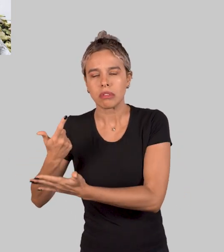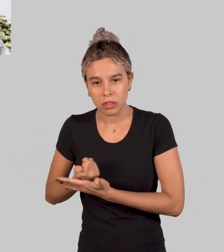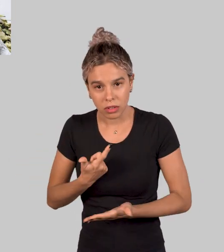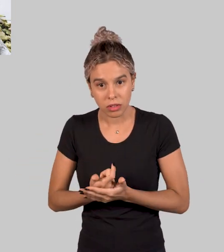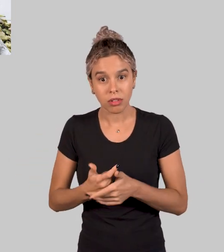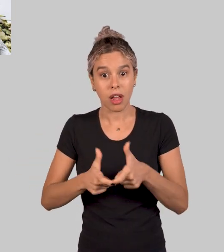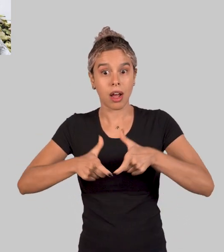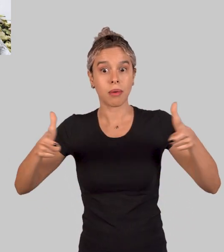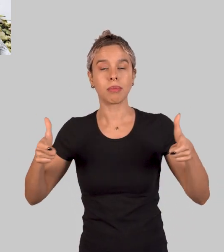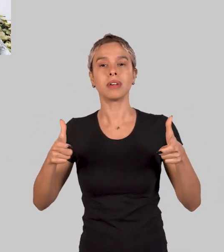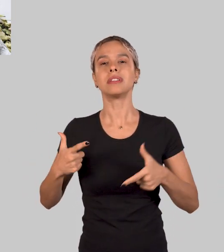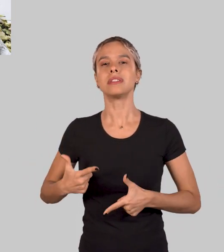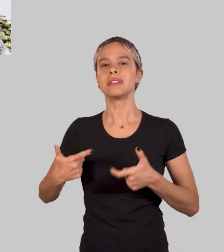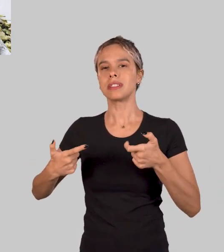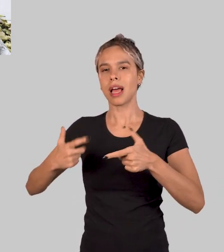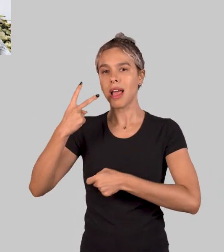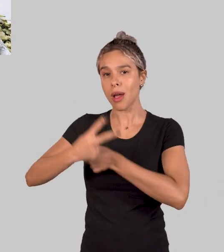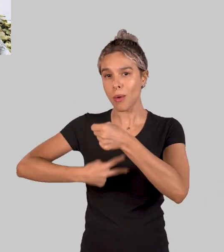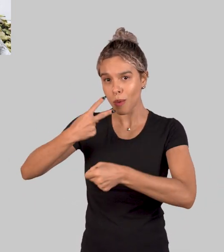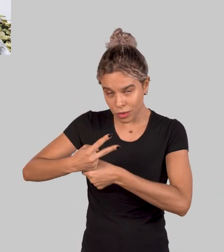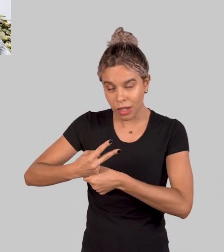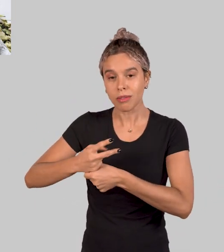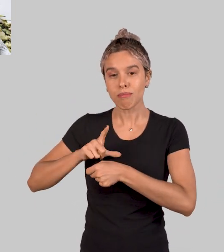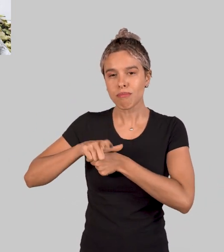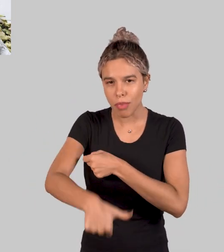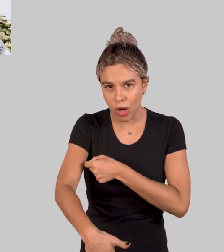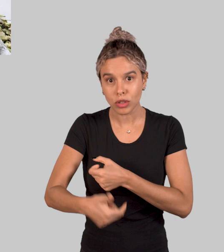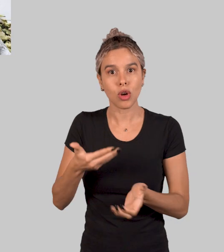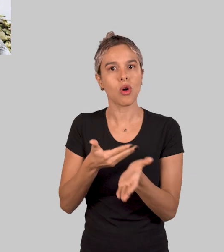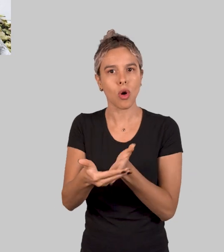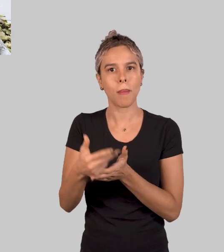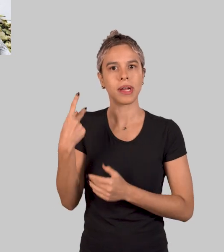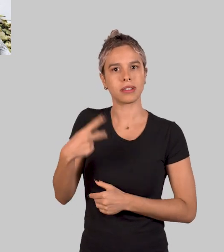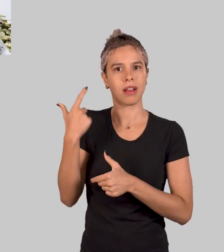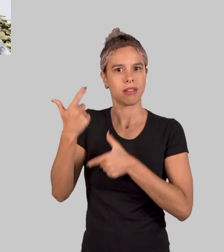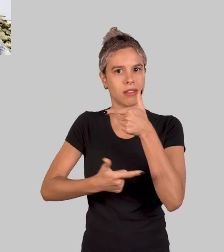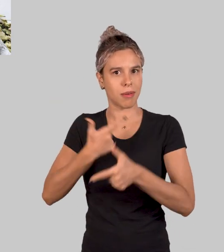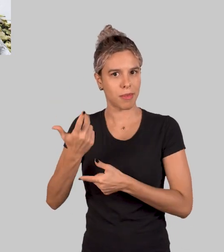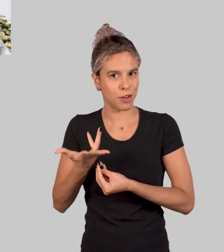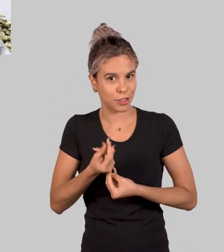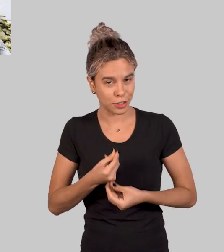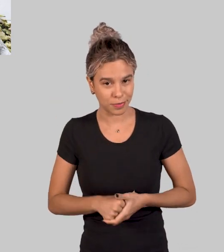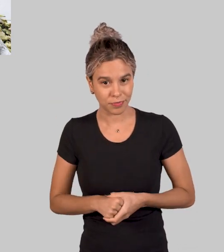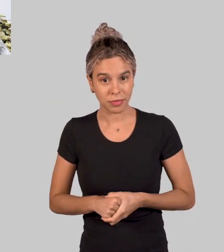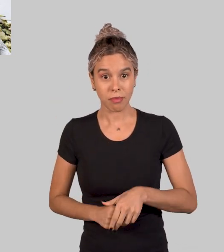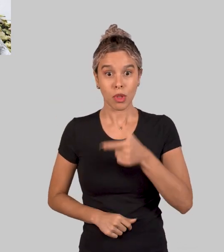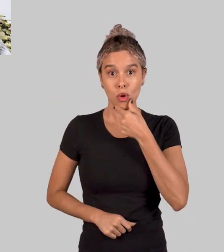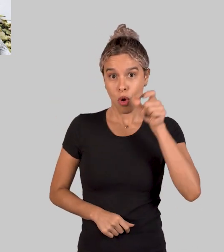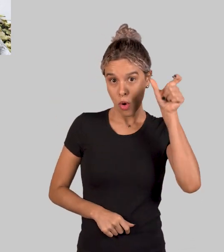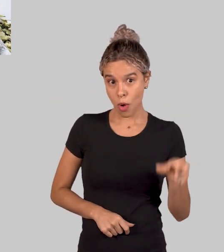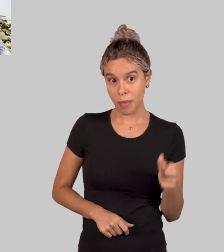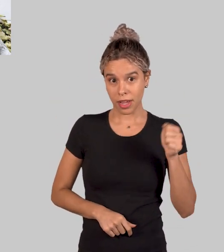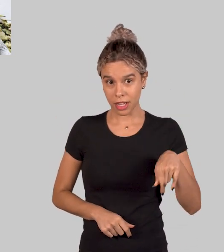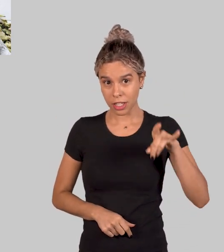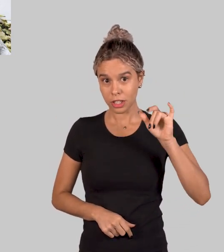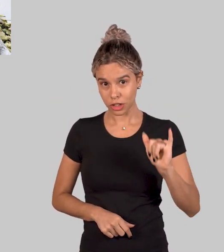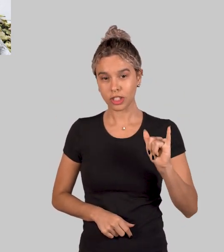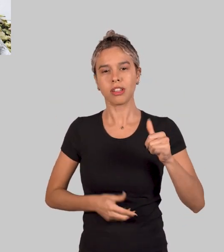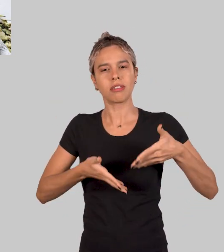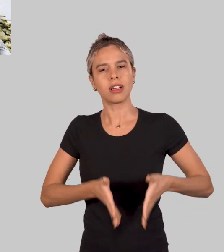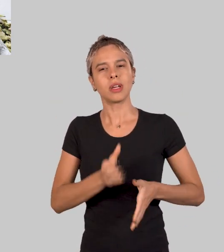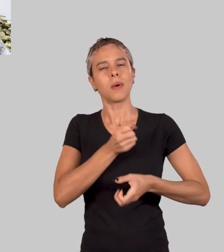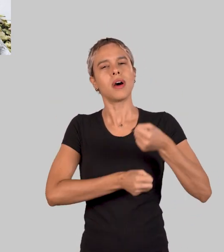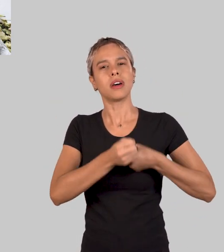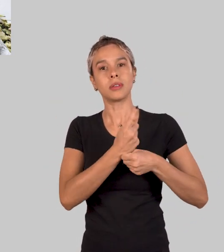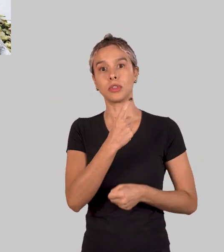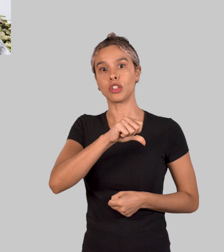consumo, em crescimento no período pós-segunda guerra mundial, época em que ela inicia sua trajetória artística. Andrew Arnold, por sua vez,